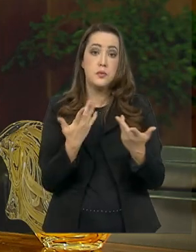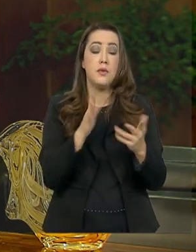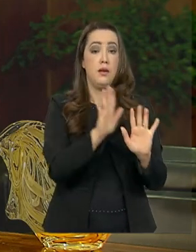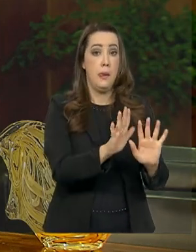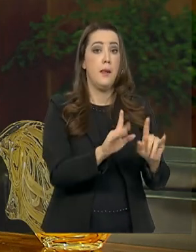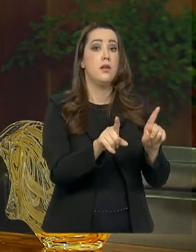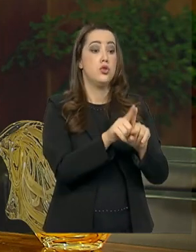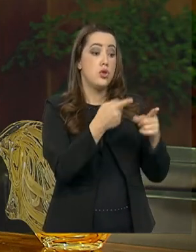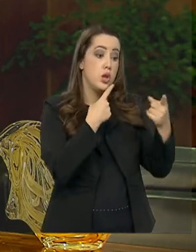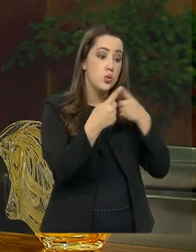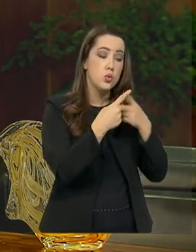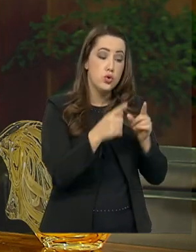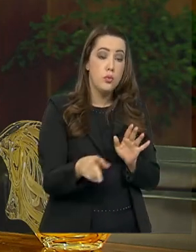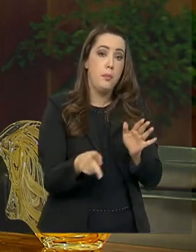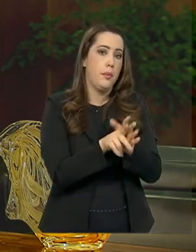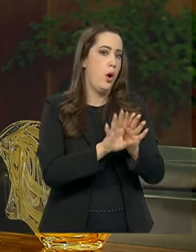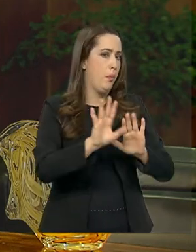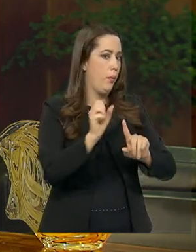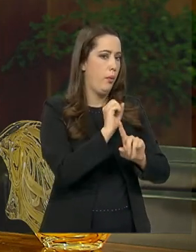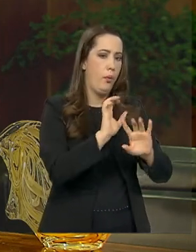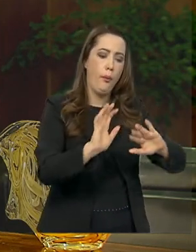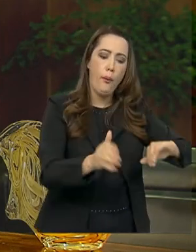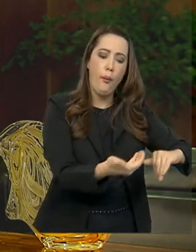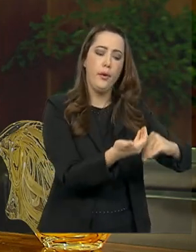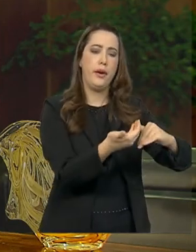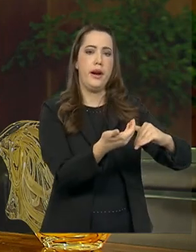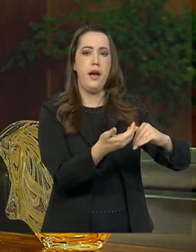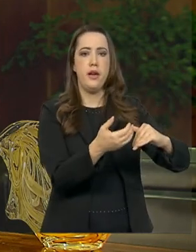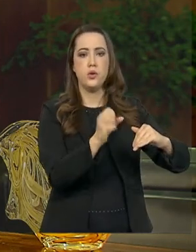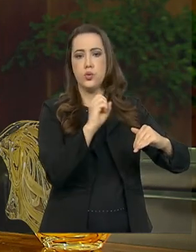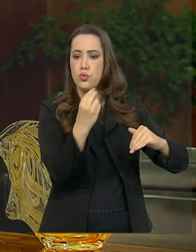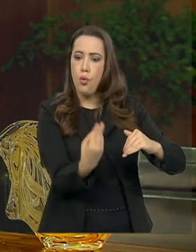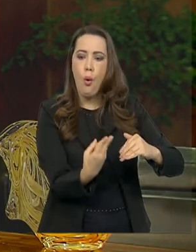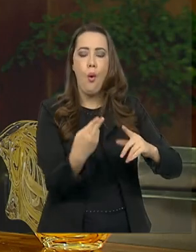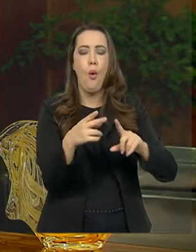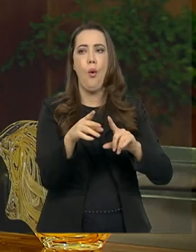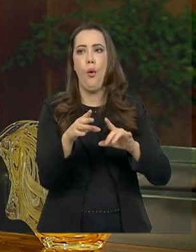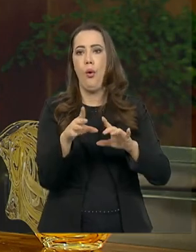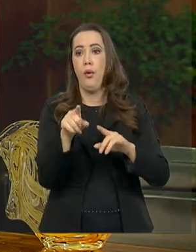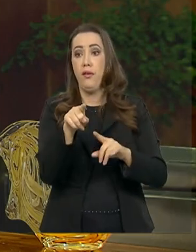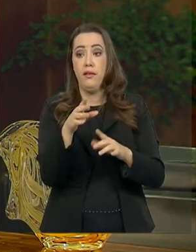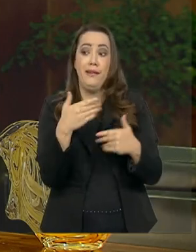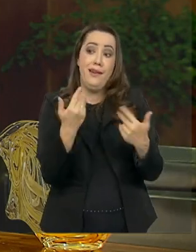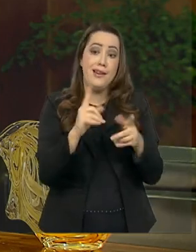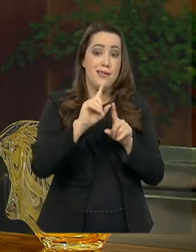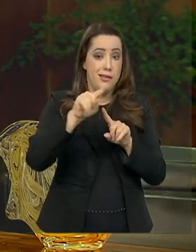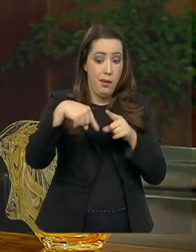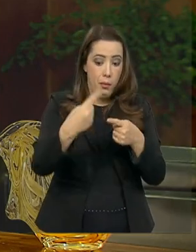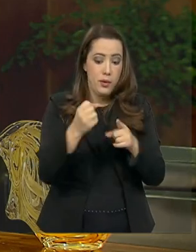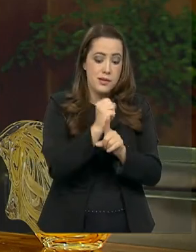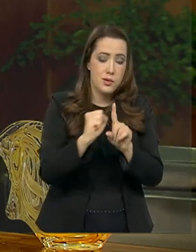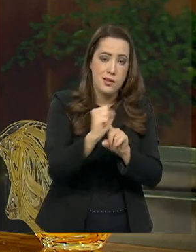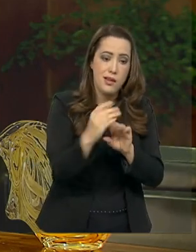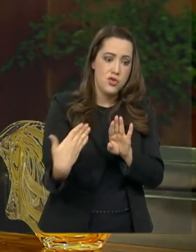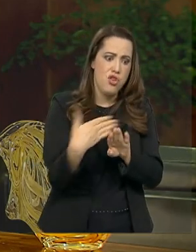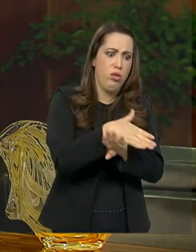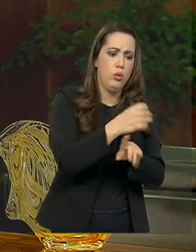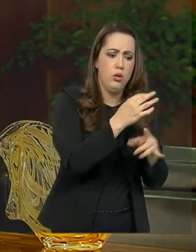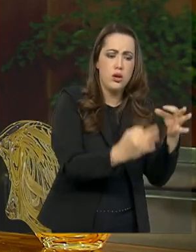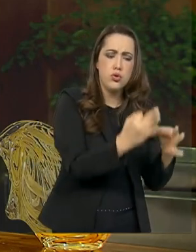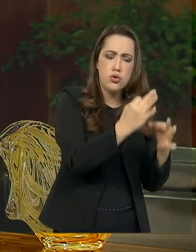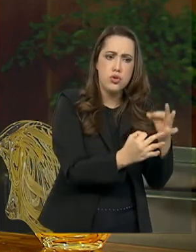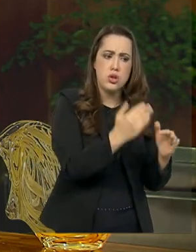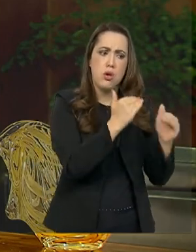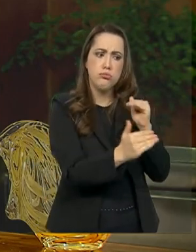pelo próprio sistema judiciário. pessoas ingressaram na justiça contra esse tema. Nós ouvimos, acolhemos essas